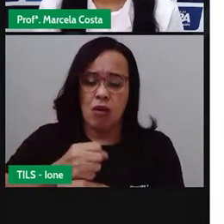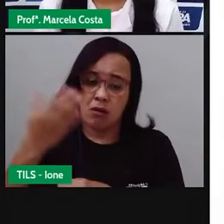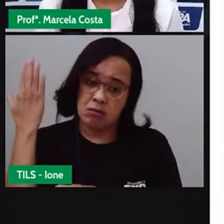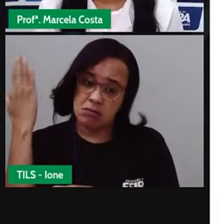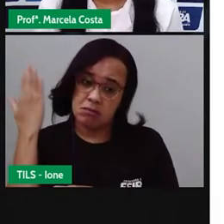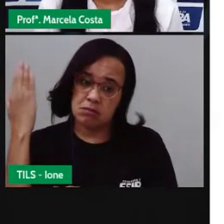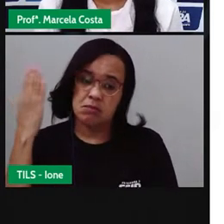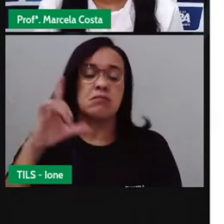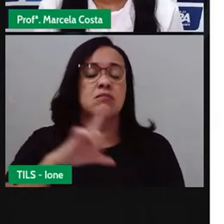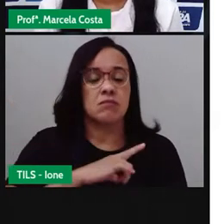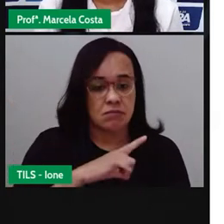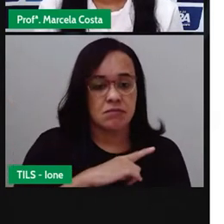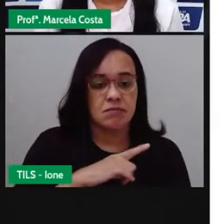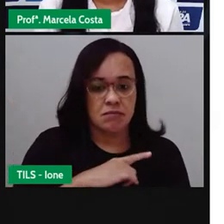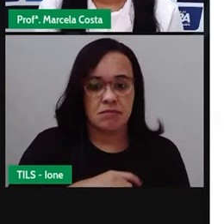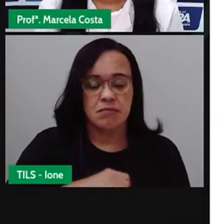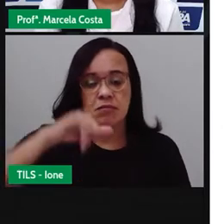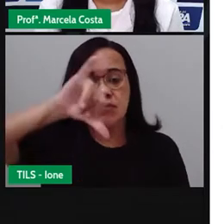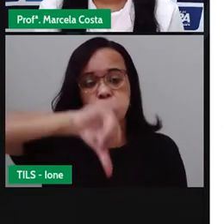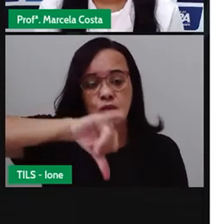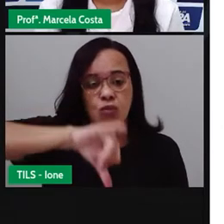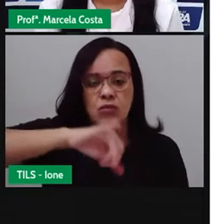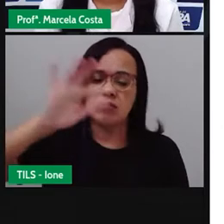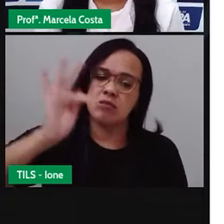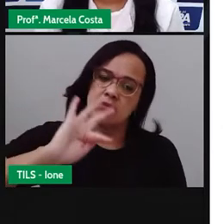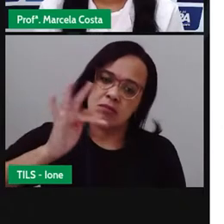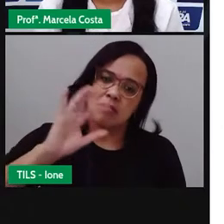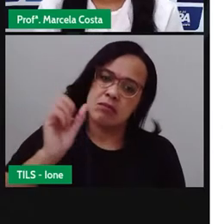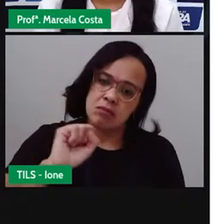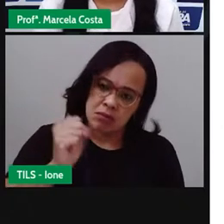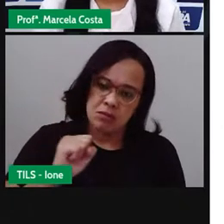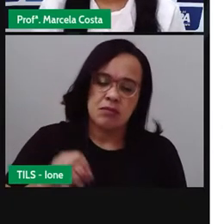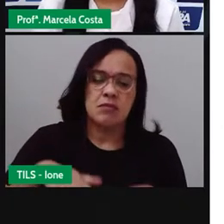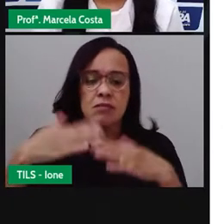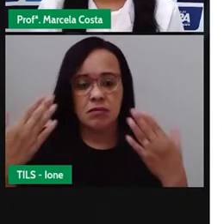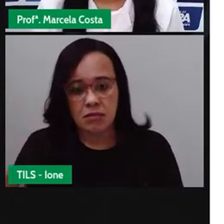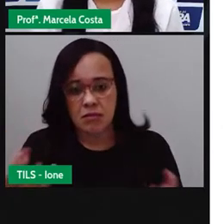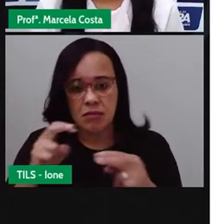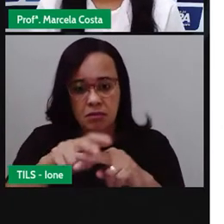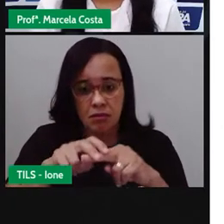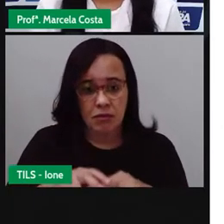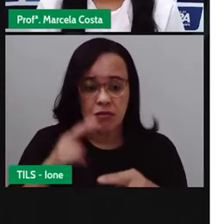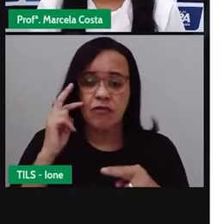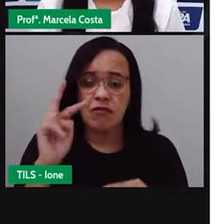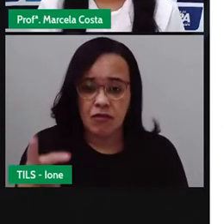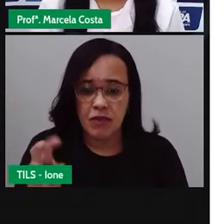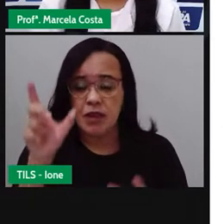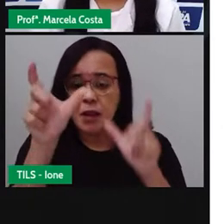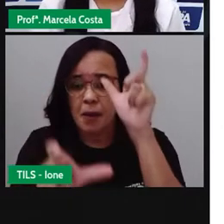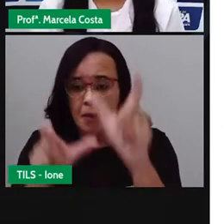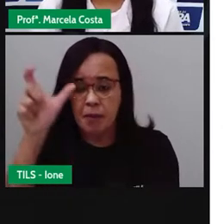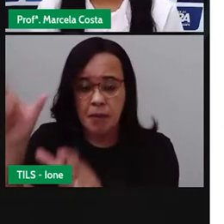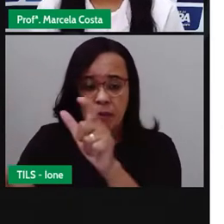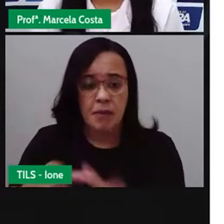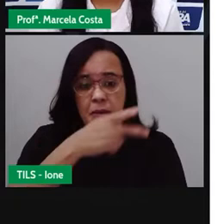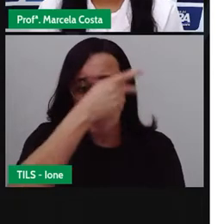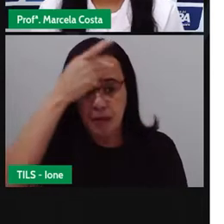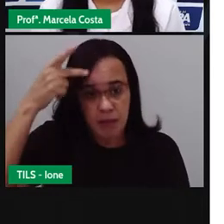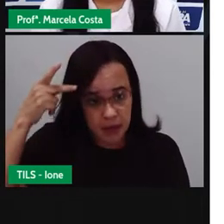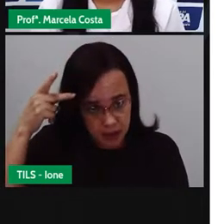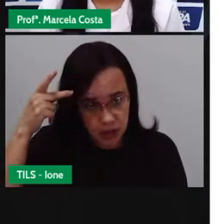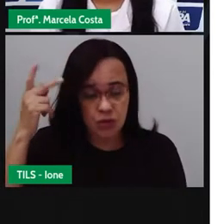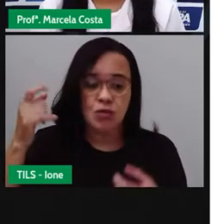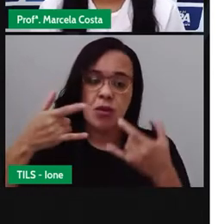dos centros de abastecimento. Então, por isso que essas pessoas que estão aparecendo nas imagens, todas elas